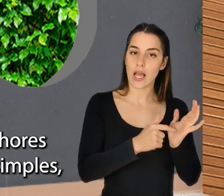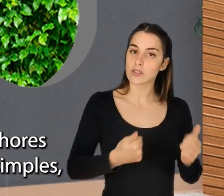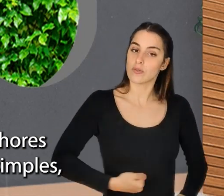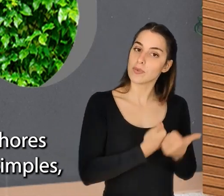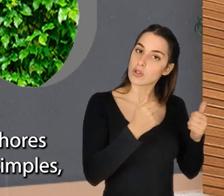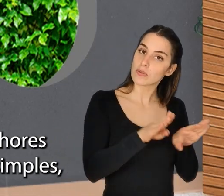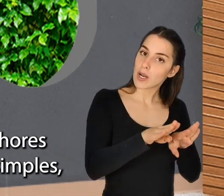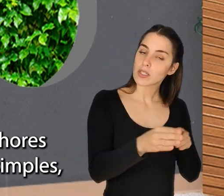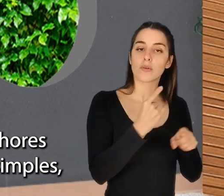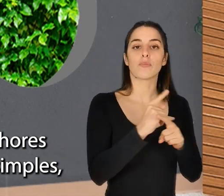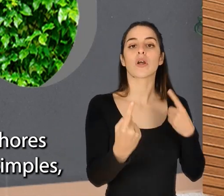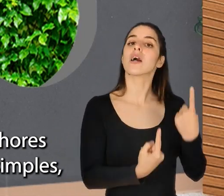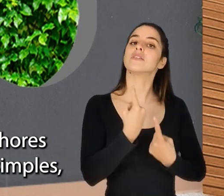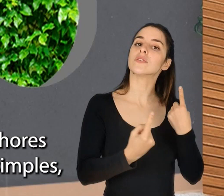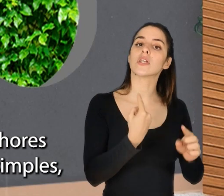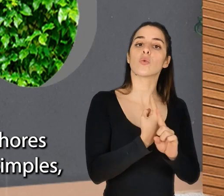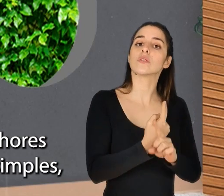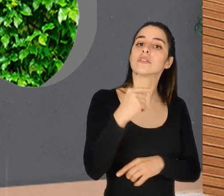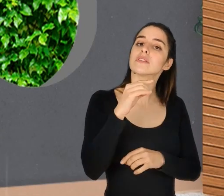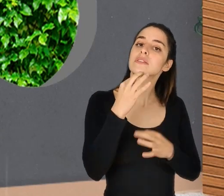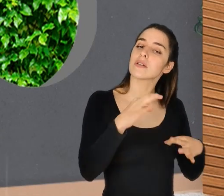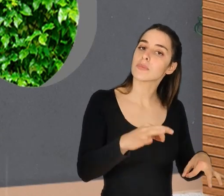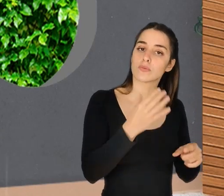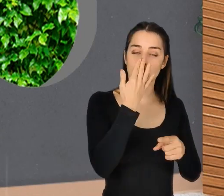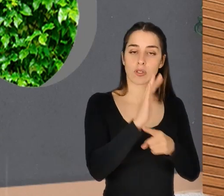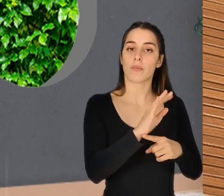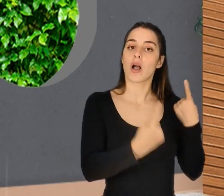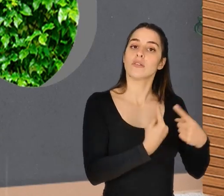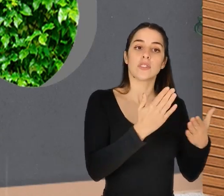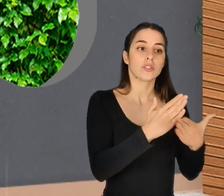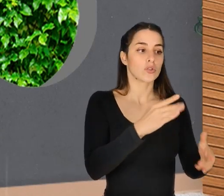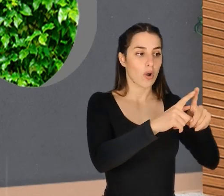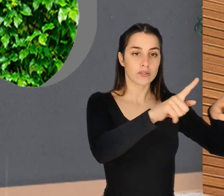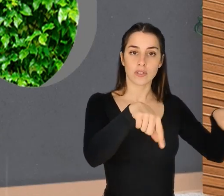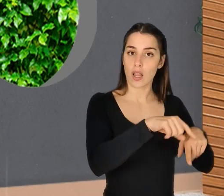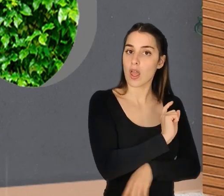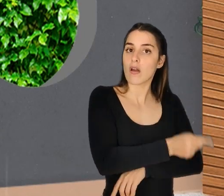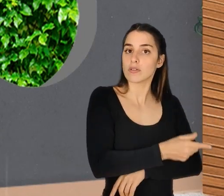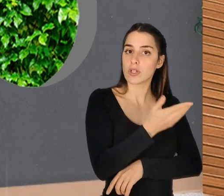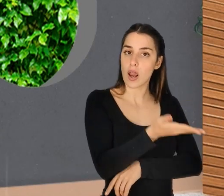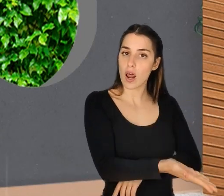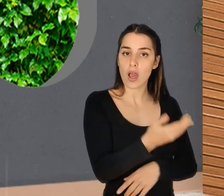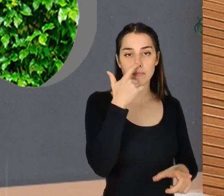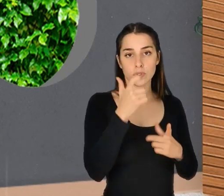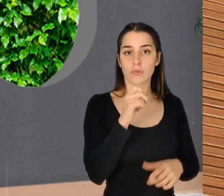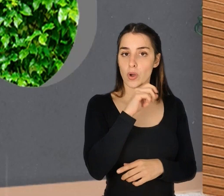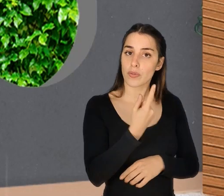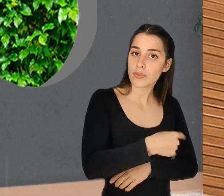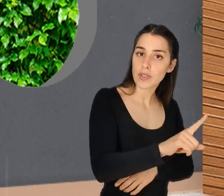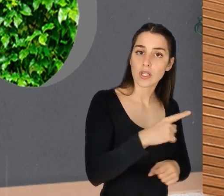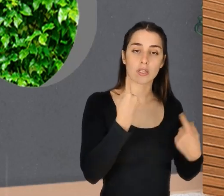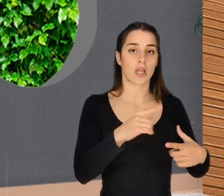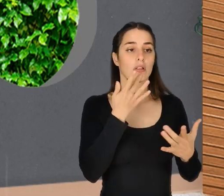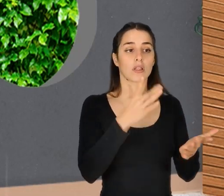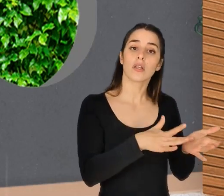práticas, porque muitas vezes são coisas simples. Às vezes basta só, por exemplo, teres uma sala em que as pessoas podem